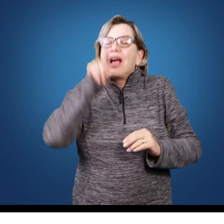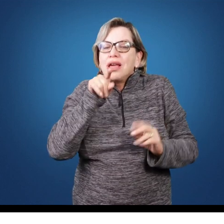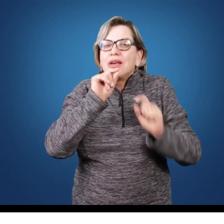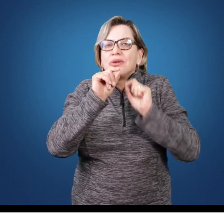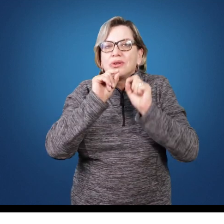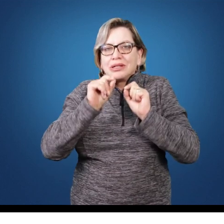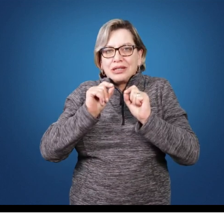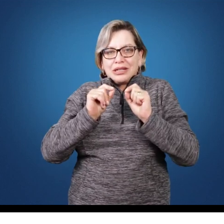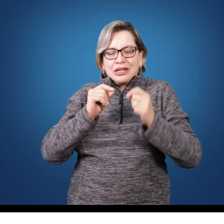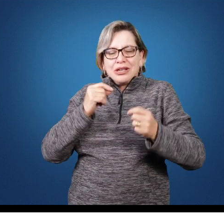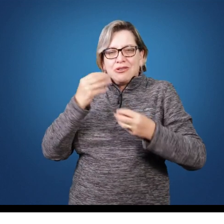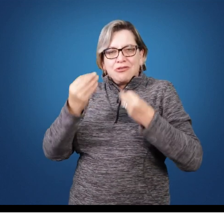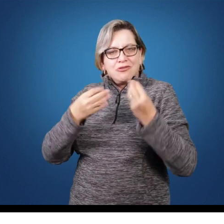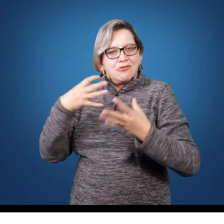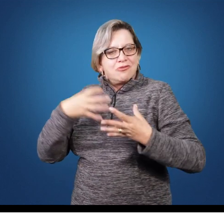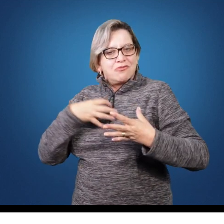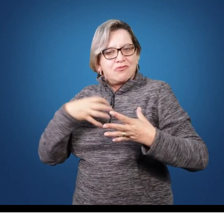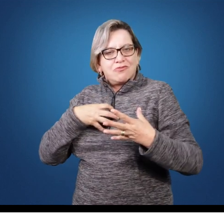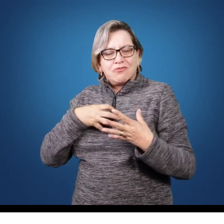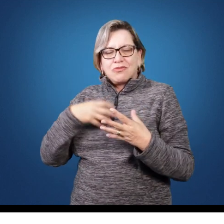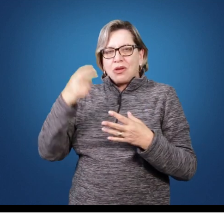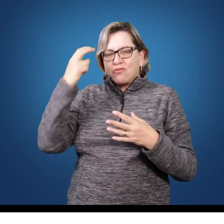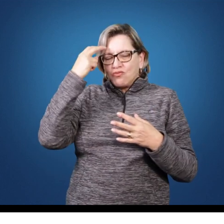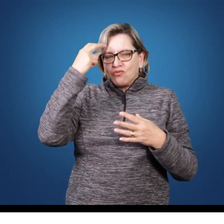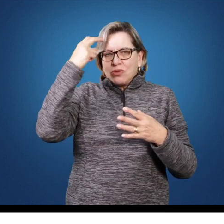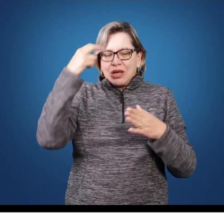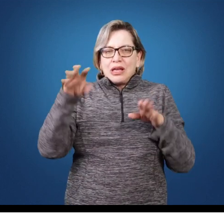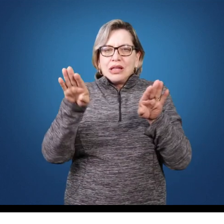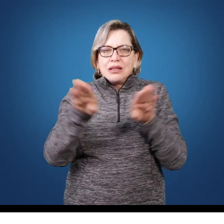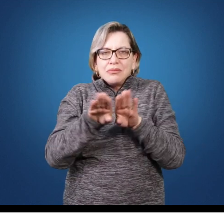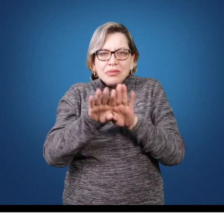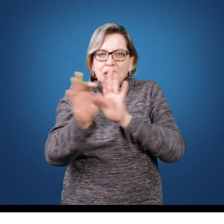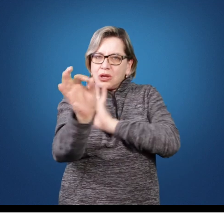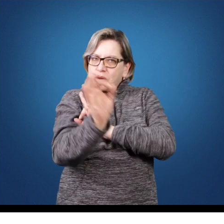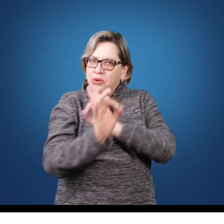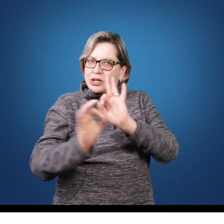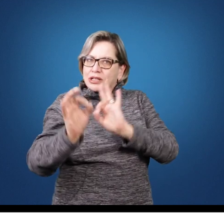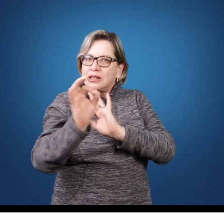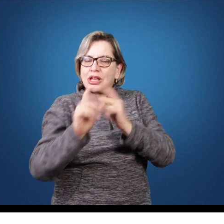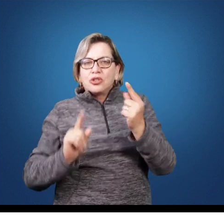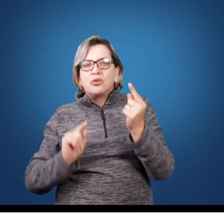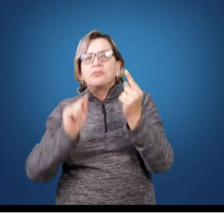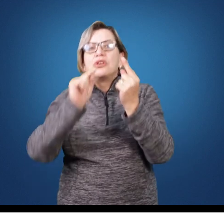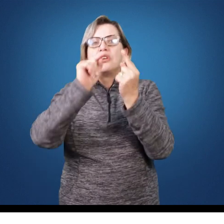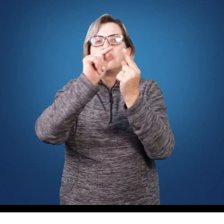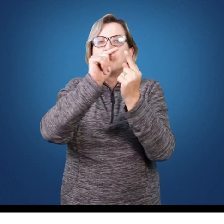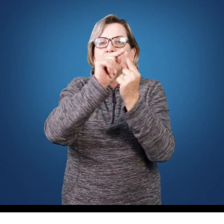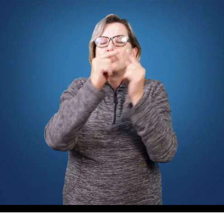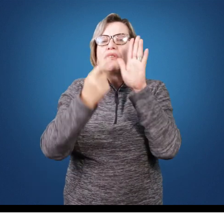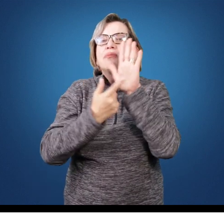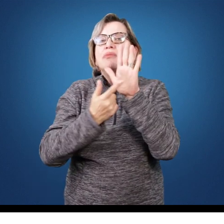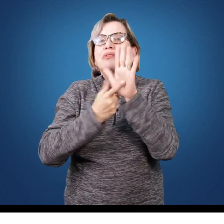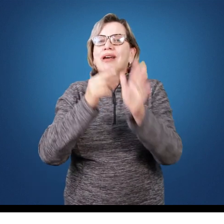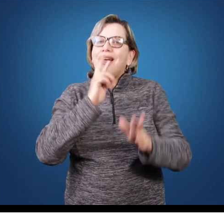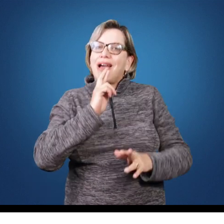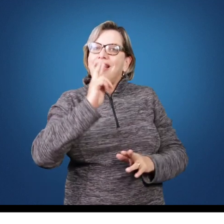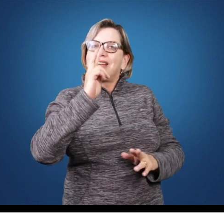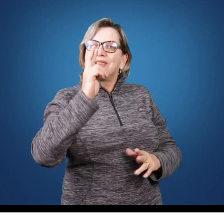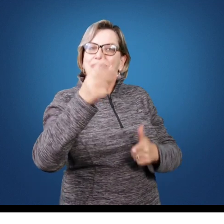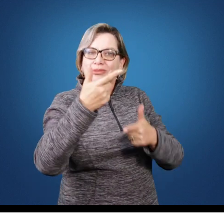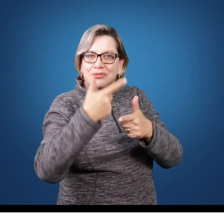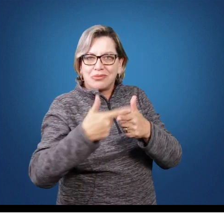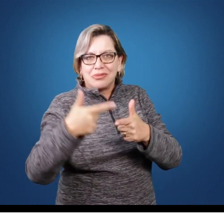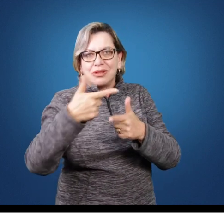racional e sistemático que tem como objetivo proporcionar respostas aos problemas que são propostos. A